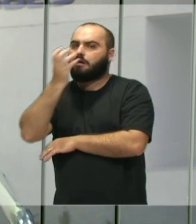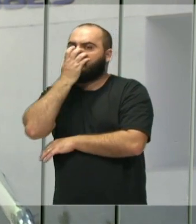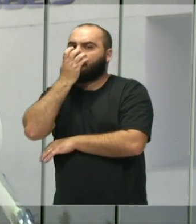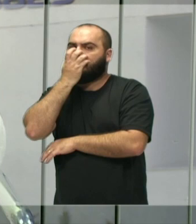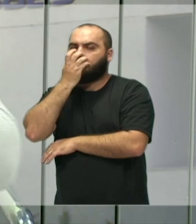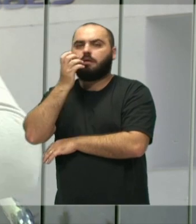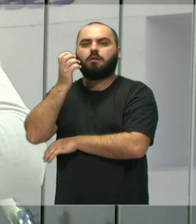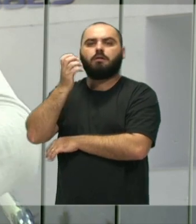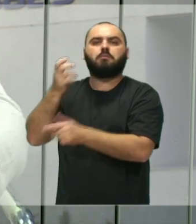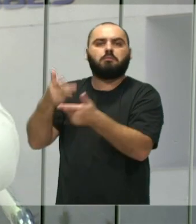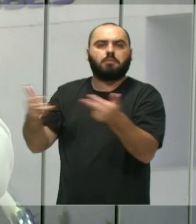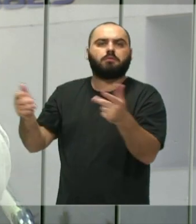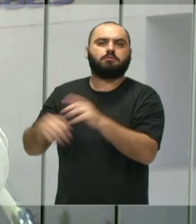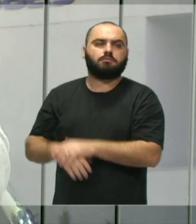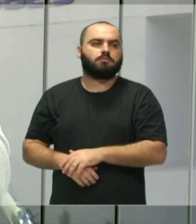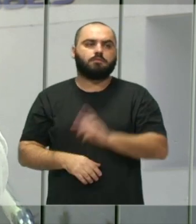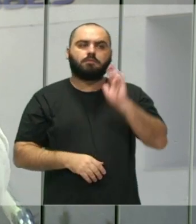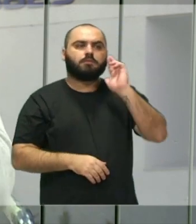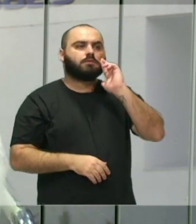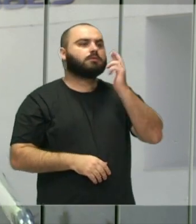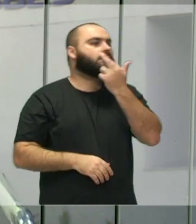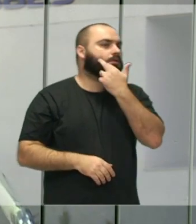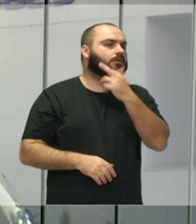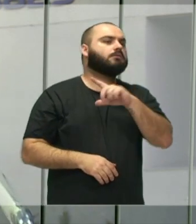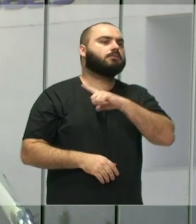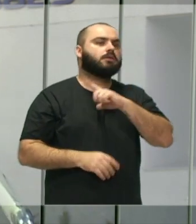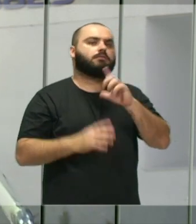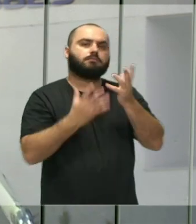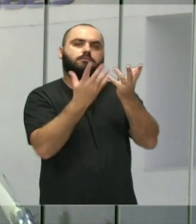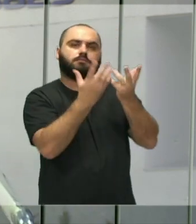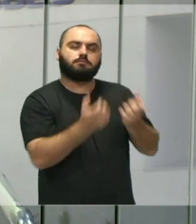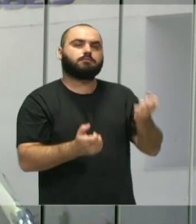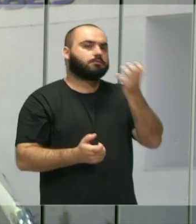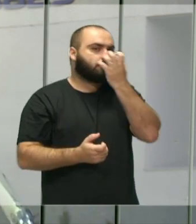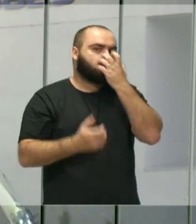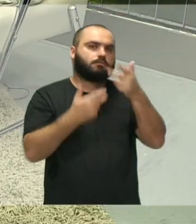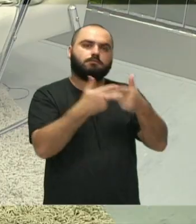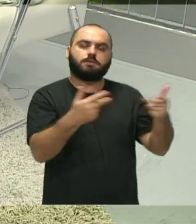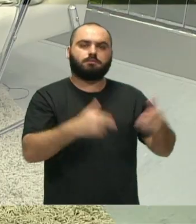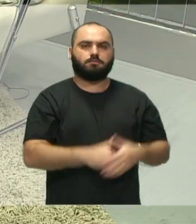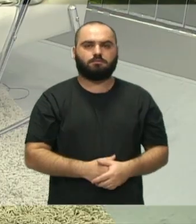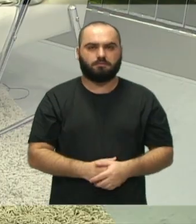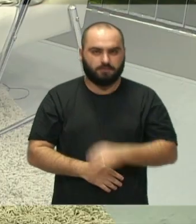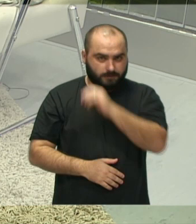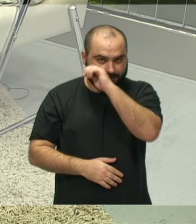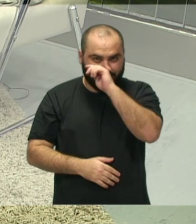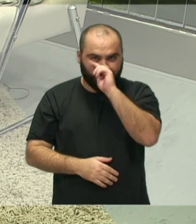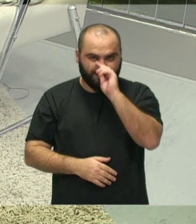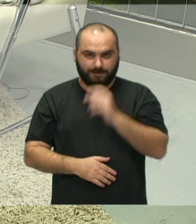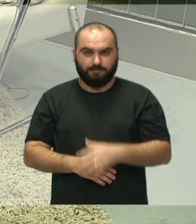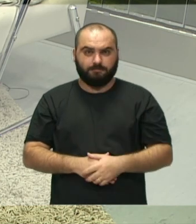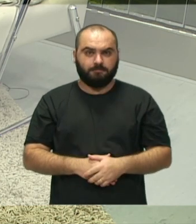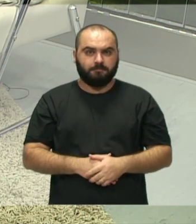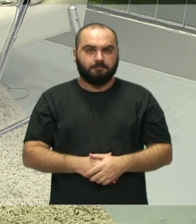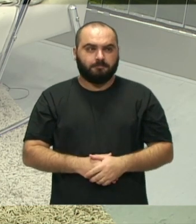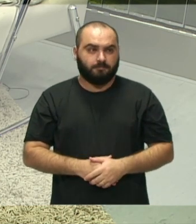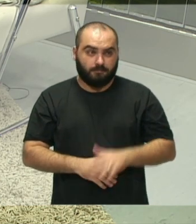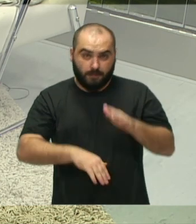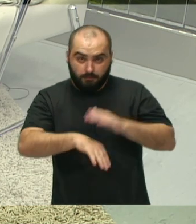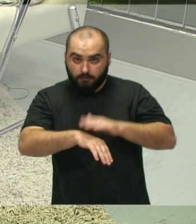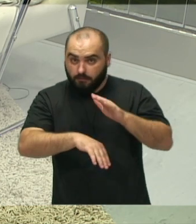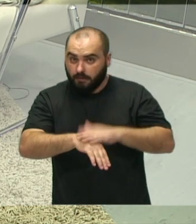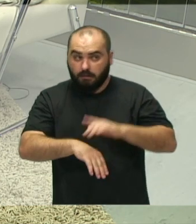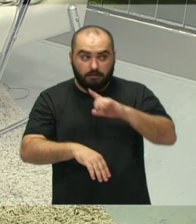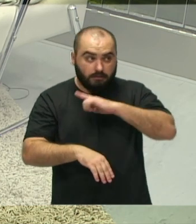agora, qualquer restaurante que tu vai, tem área reservada. Qualquer não, mas a maioria deles, Cada vez mais aumenta o número